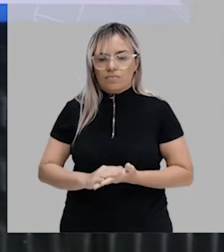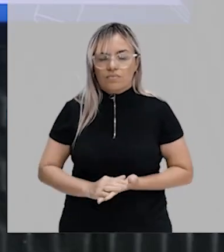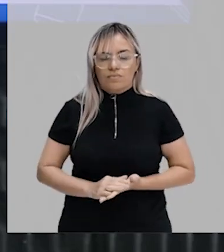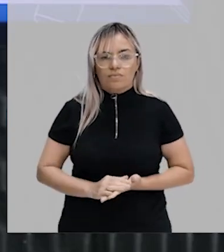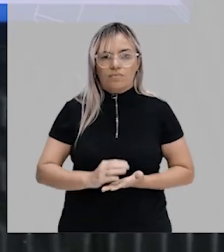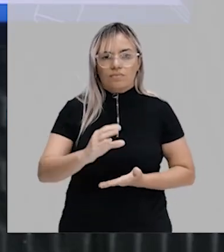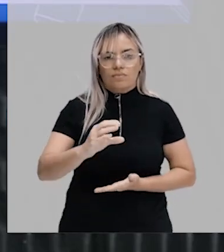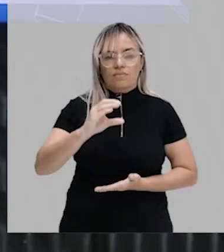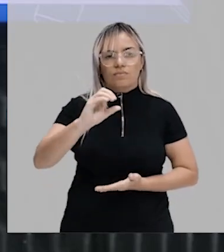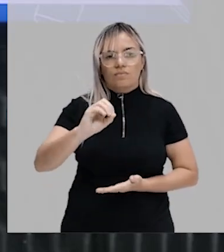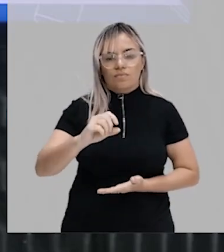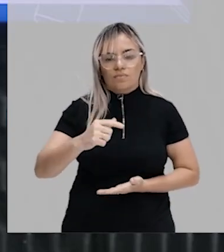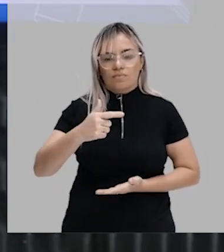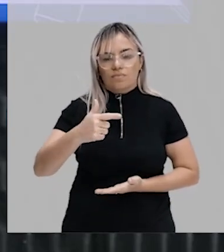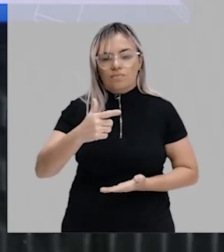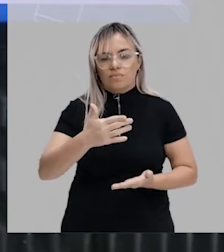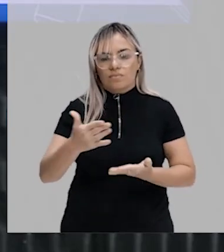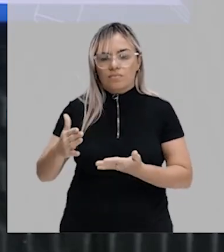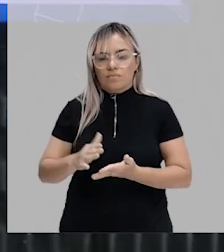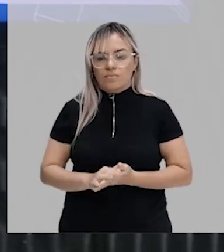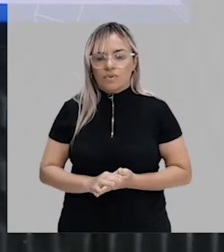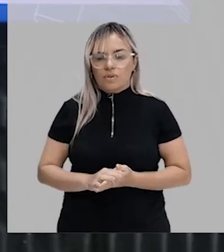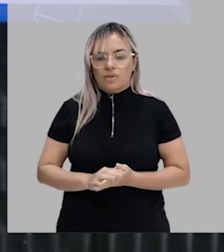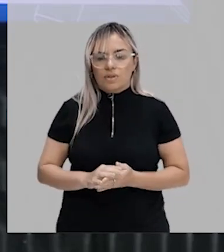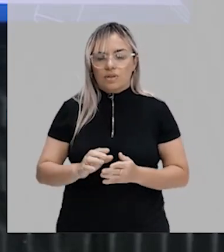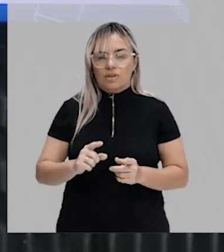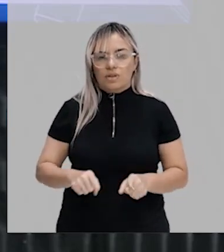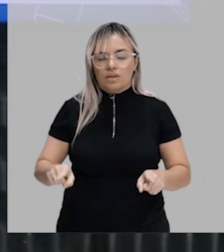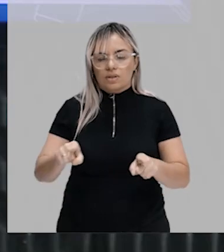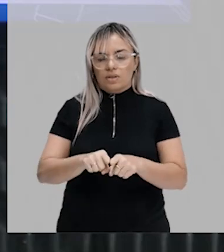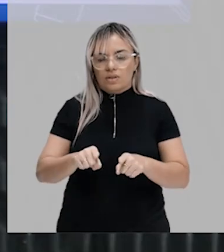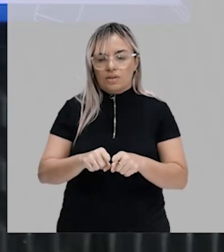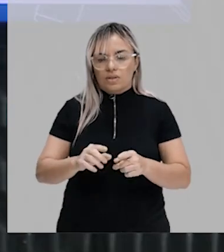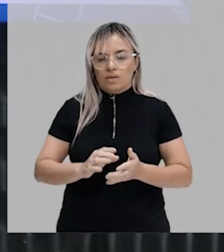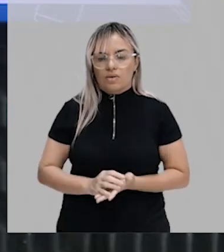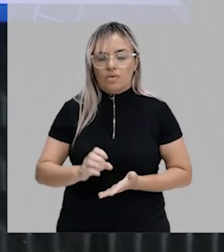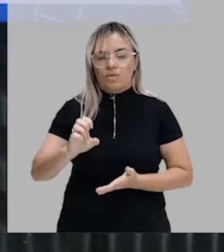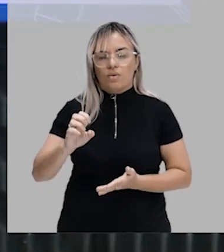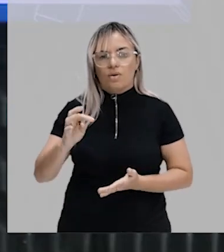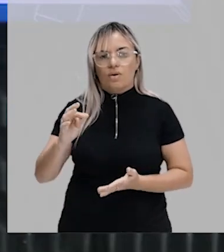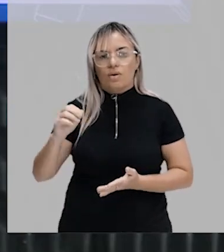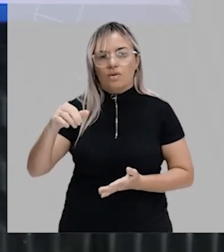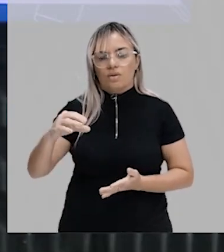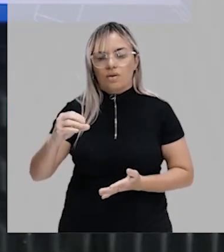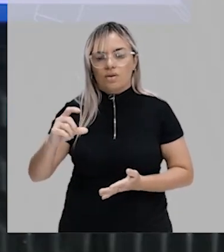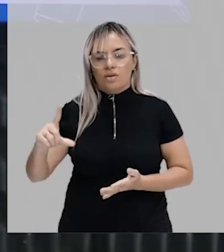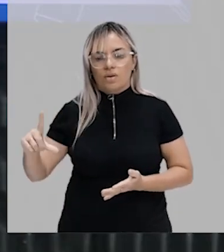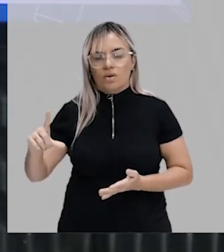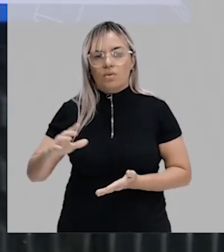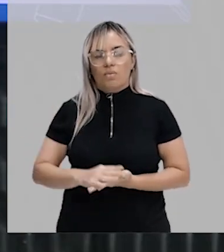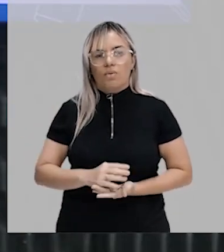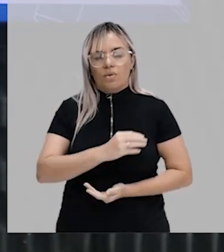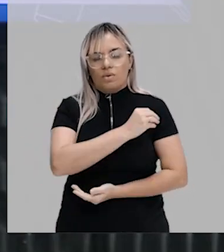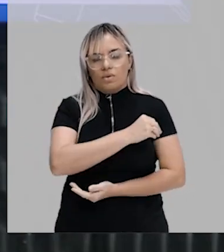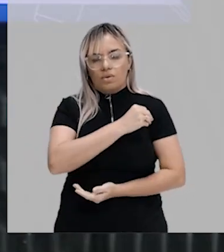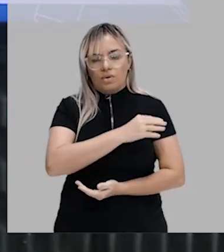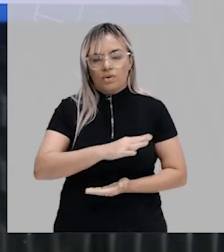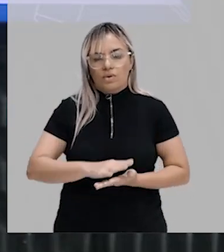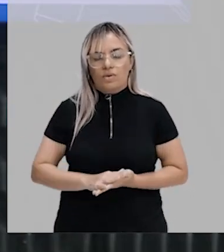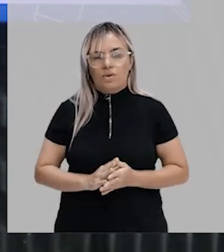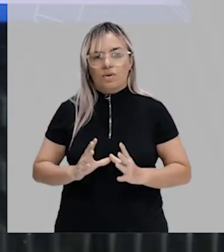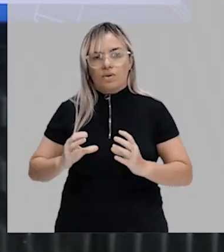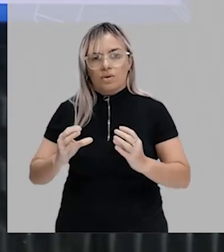carbônico. E ele produz um pedaço maior, que é, por exemplo, etanol, que é álcool. Então, aqui eu tenho um tipo de